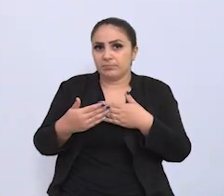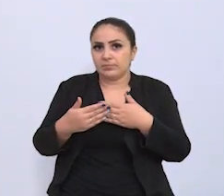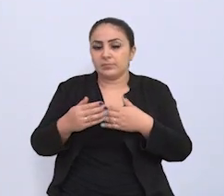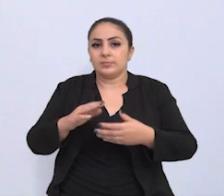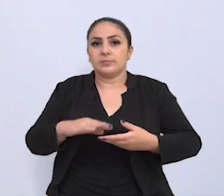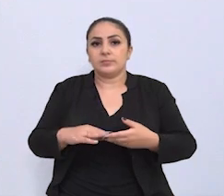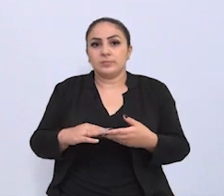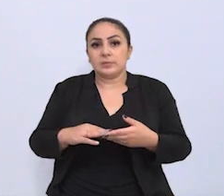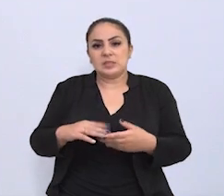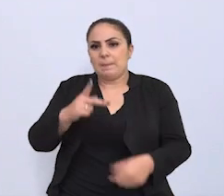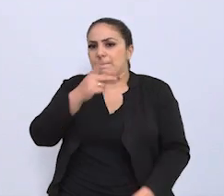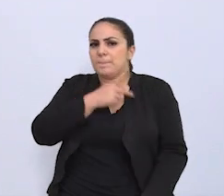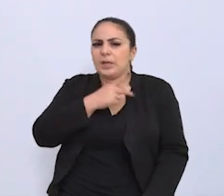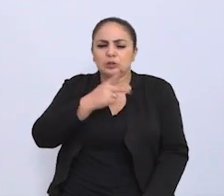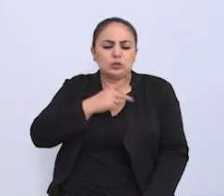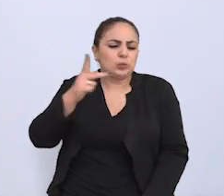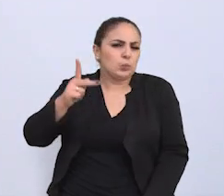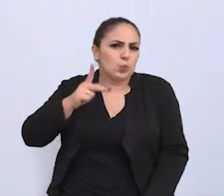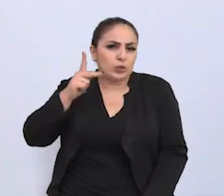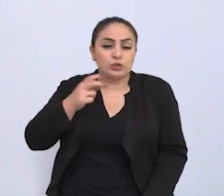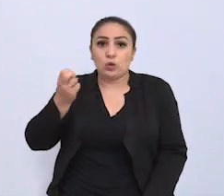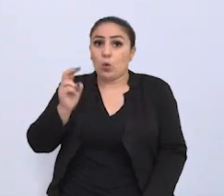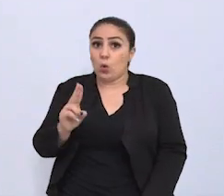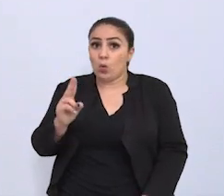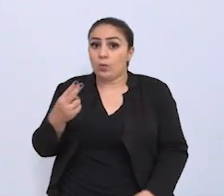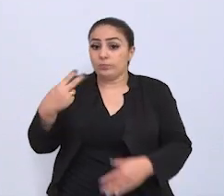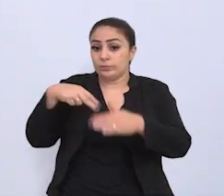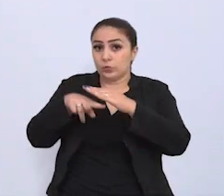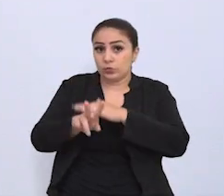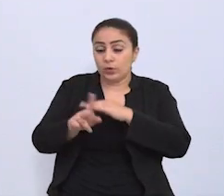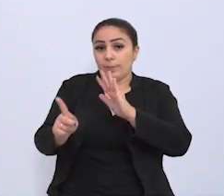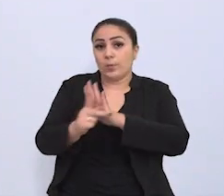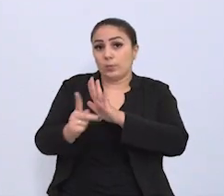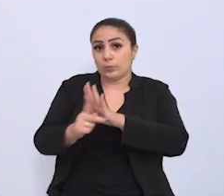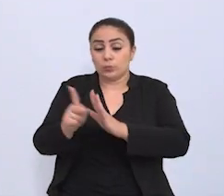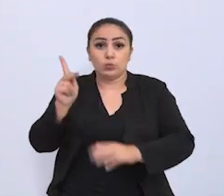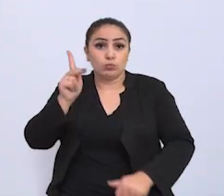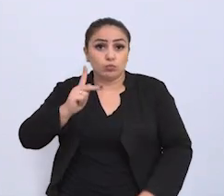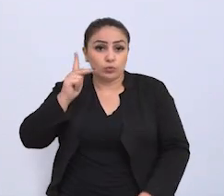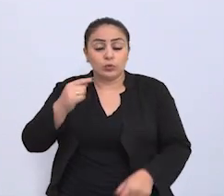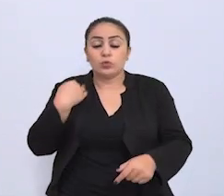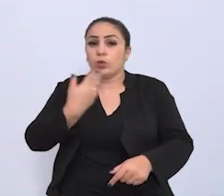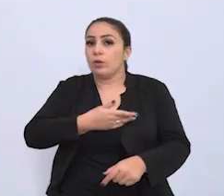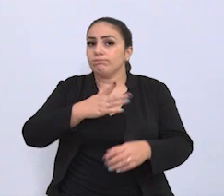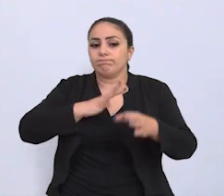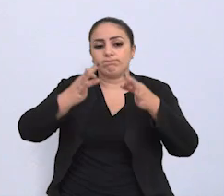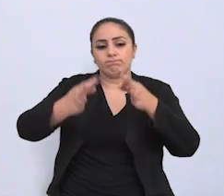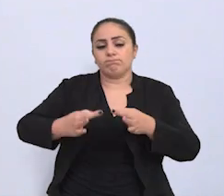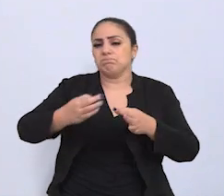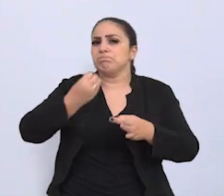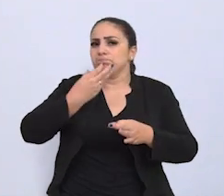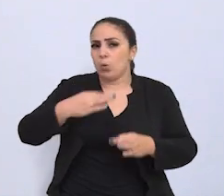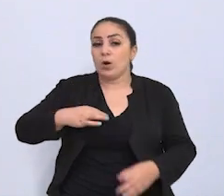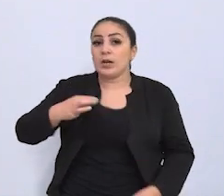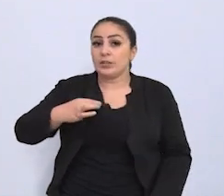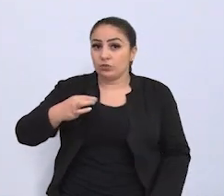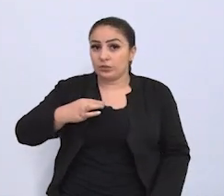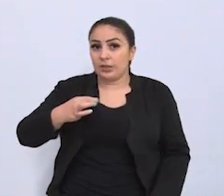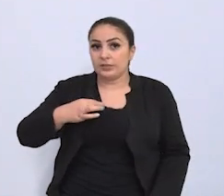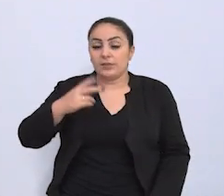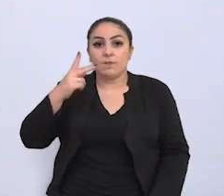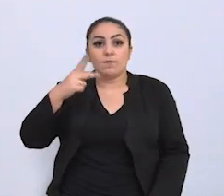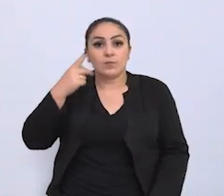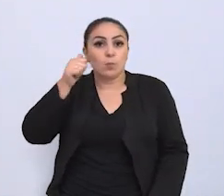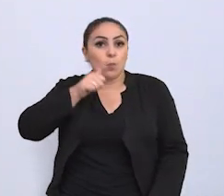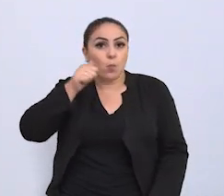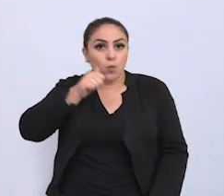de partido político ou de ideologia, nós tínhamos excelentes candidatas e